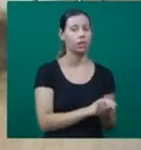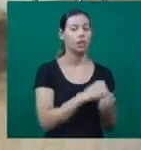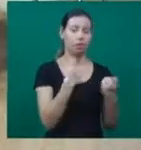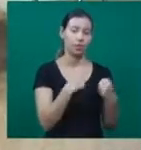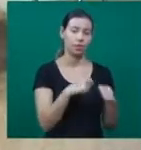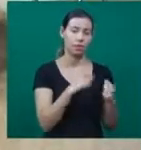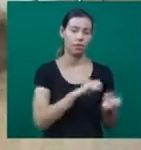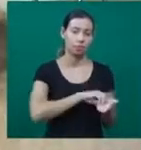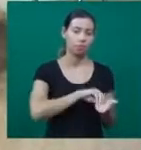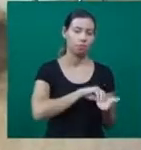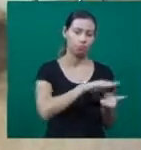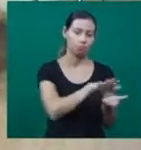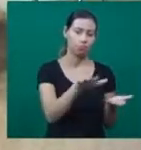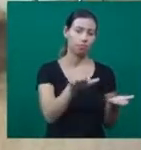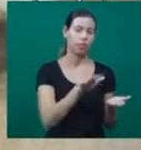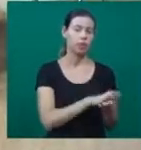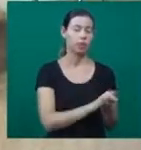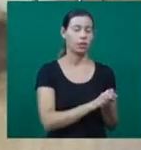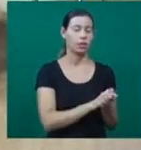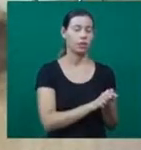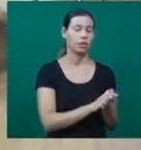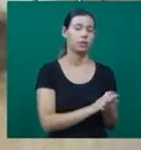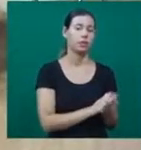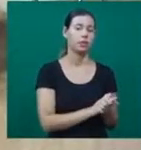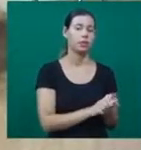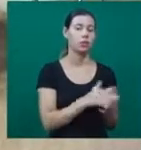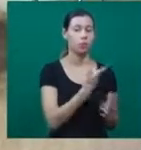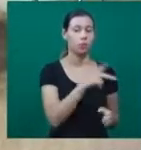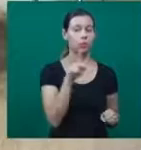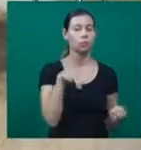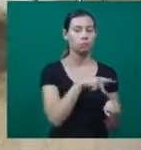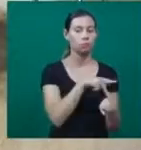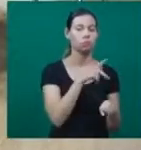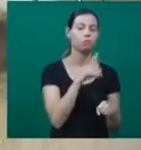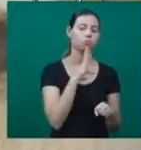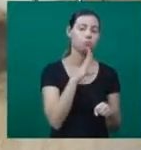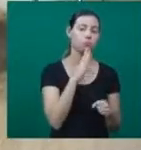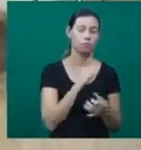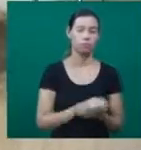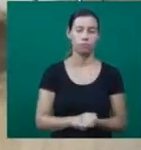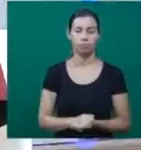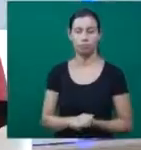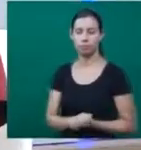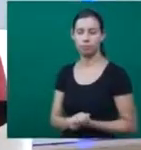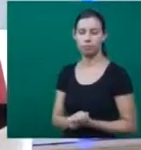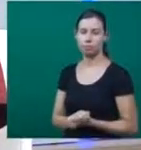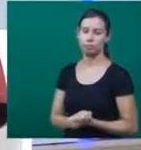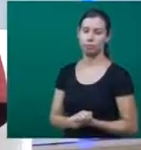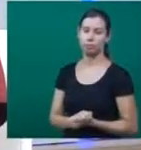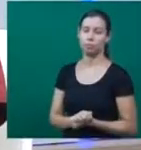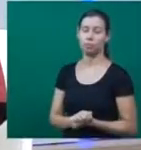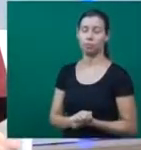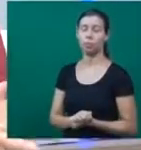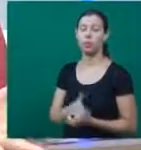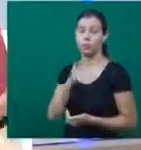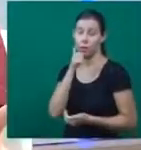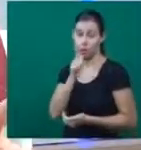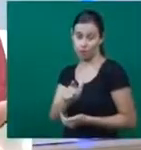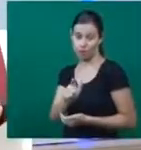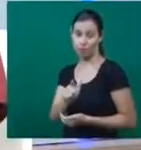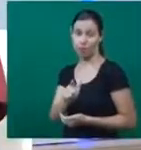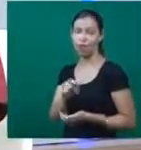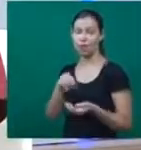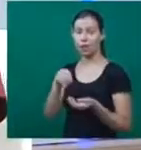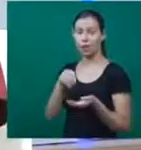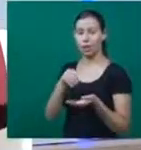verdade, pelo menos no papel, para que a gente consiga até levar essas edições para lá também e para outros países mais. O livro vai ficar disponível assim que ele for